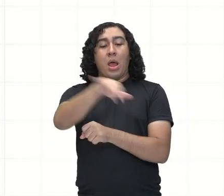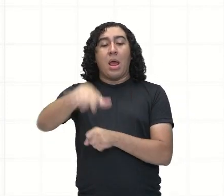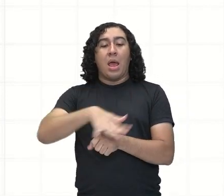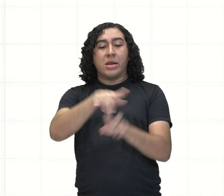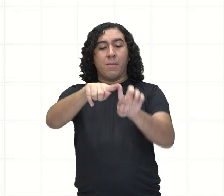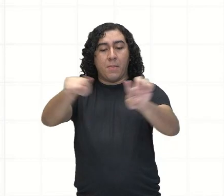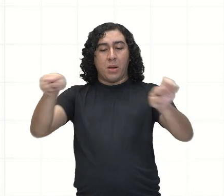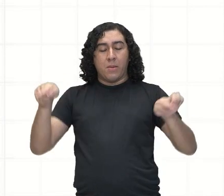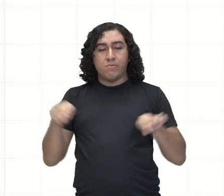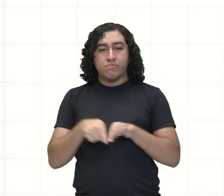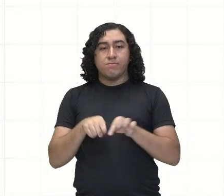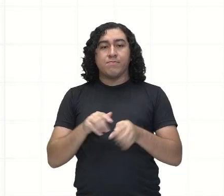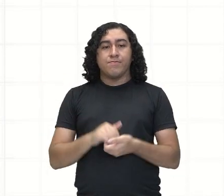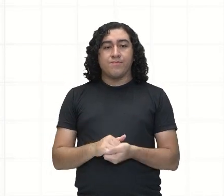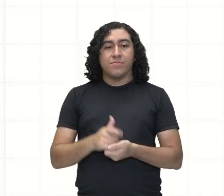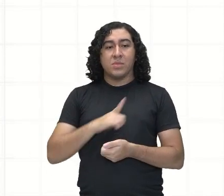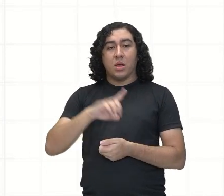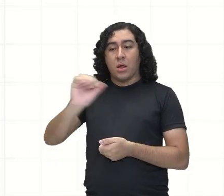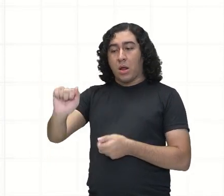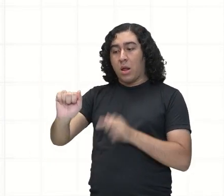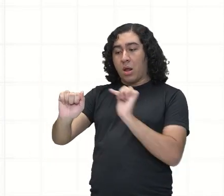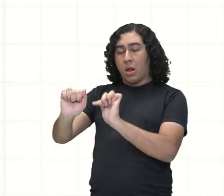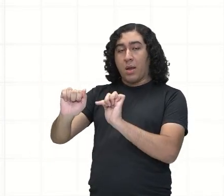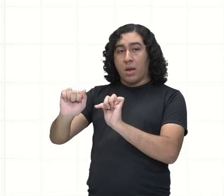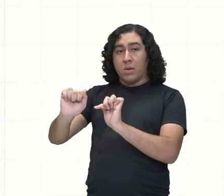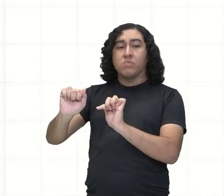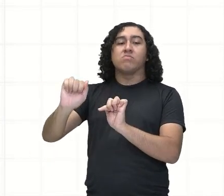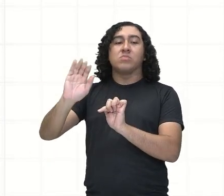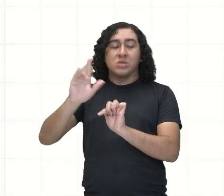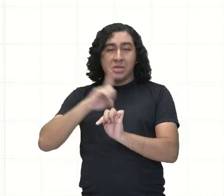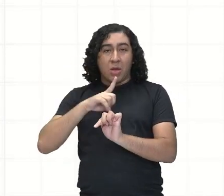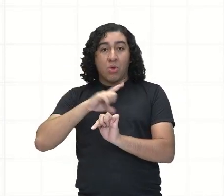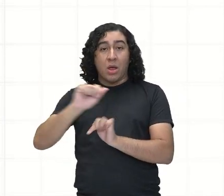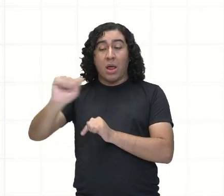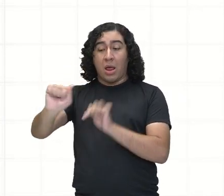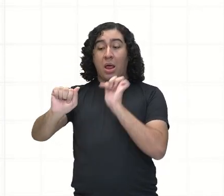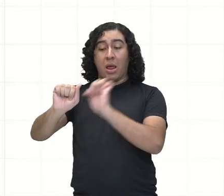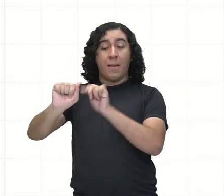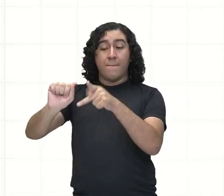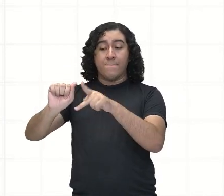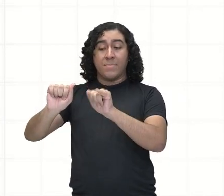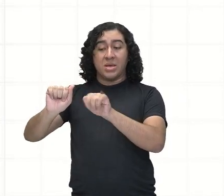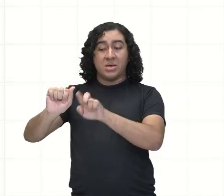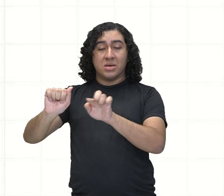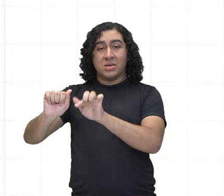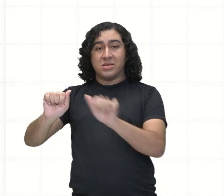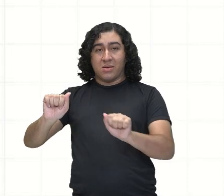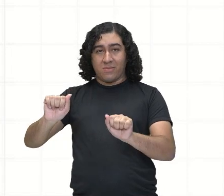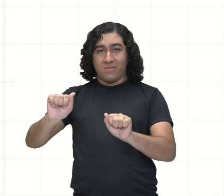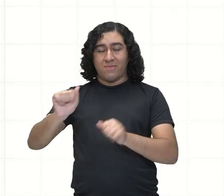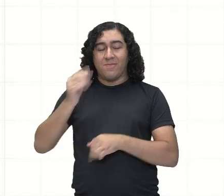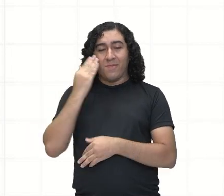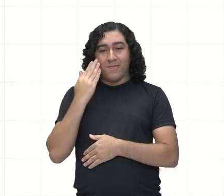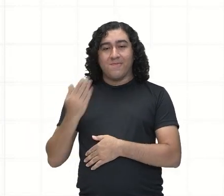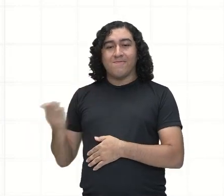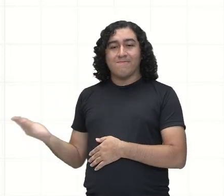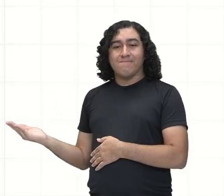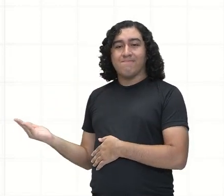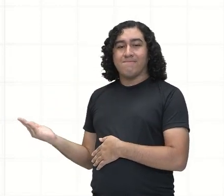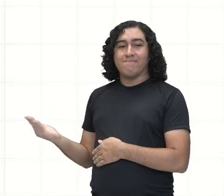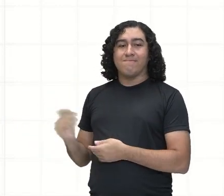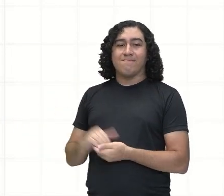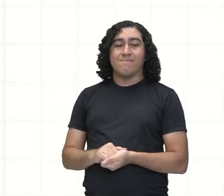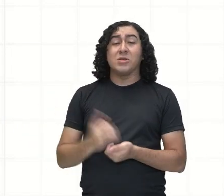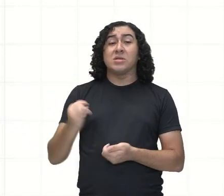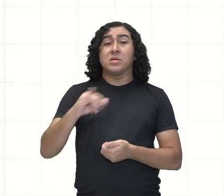Então, coloquei aqui o A de área. E ainda escrevi ali, A área da pizza. Tá? Se você estiver